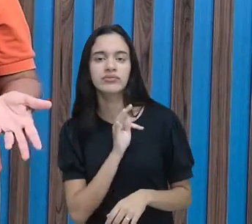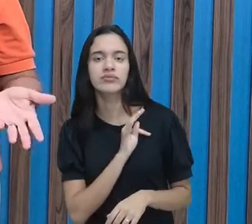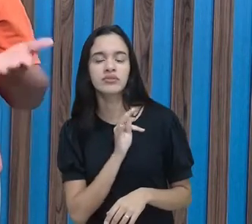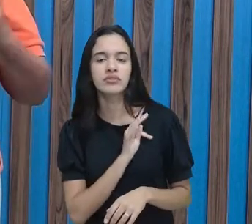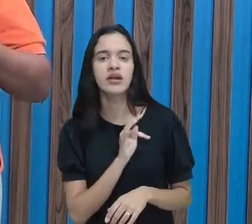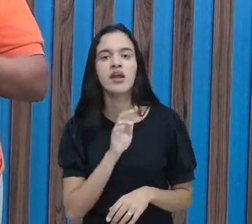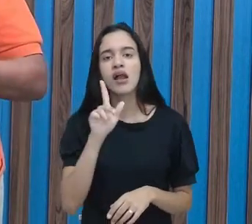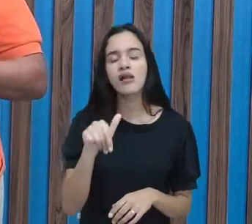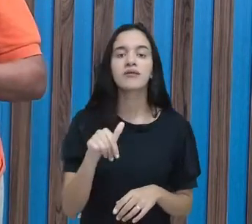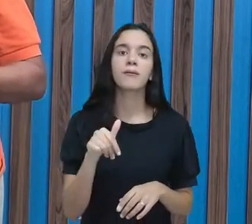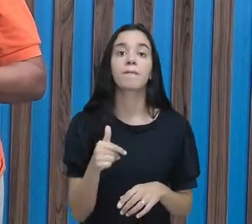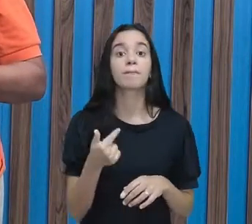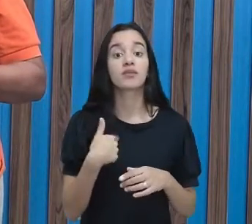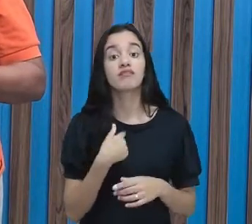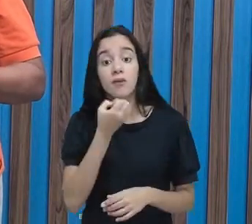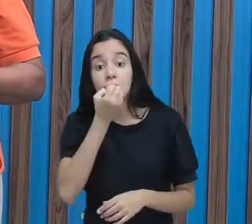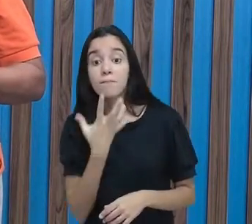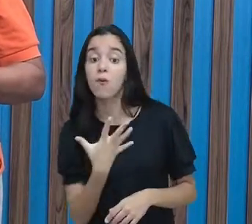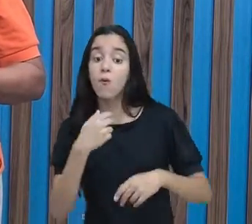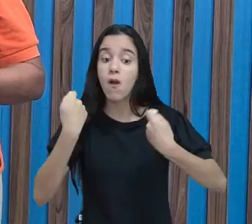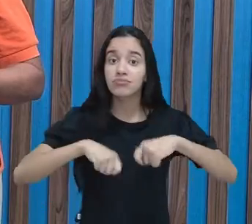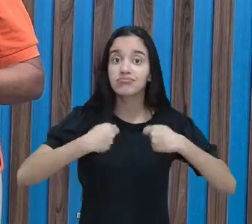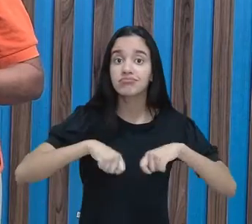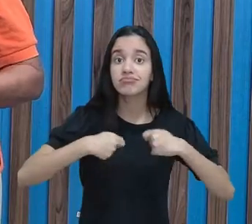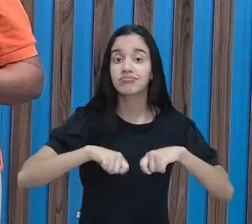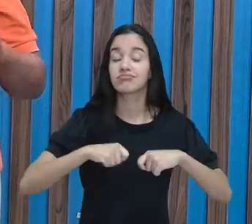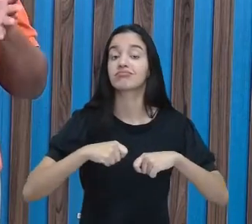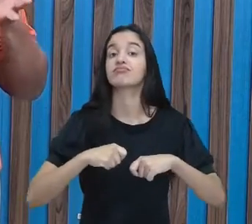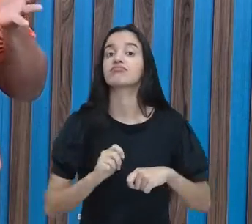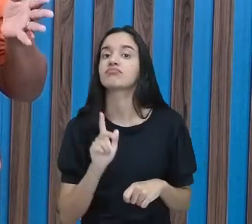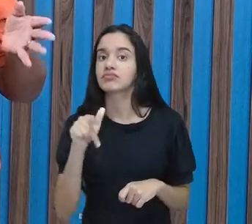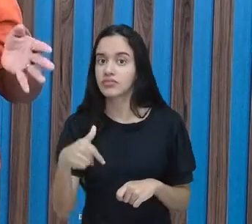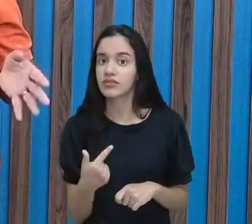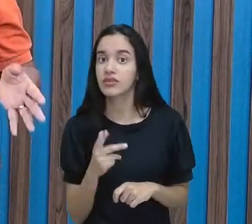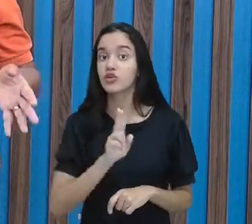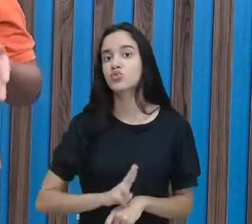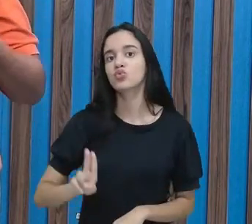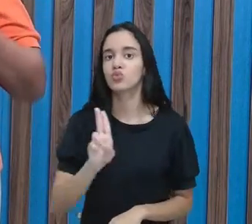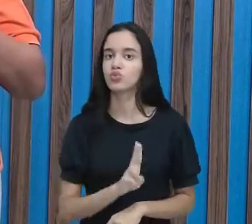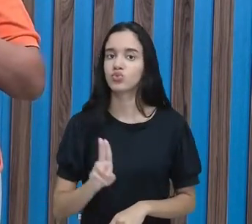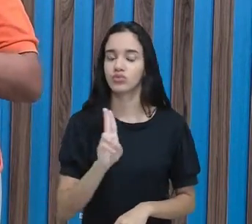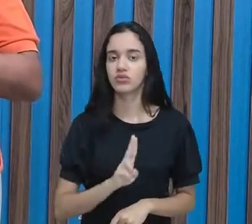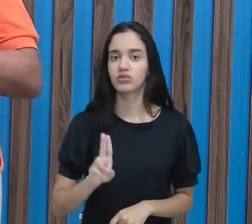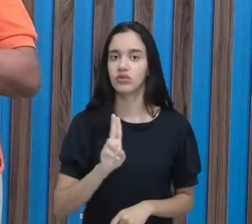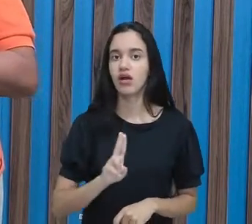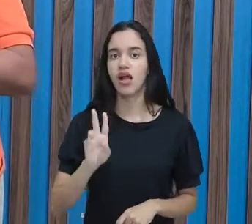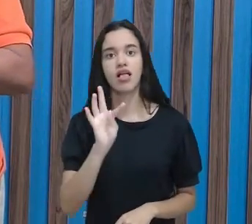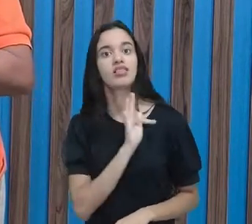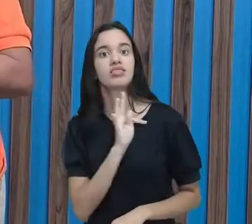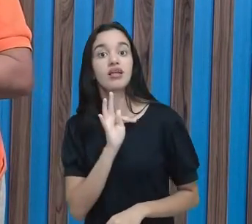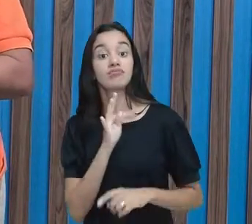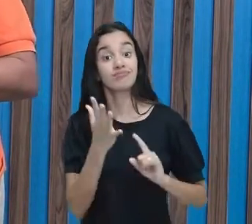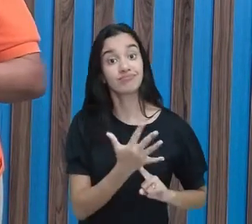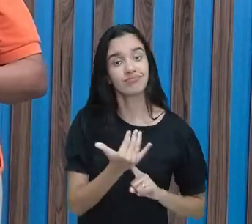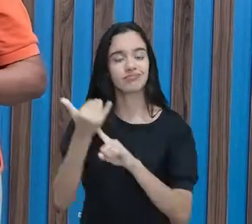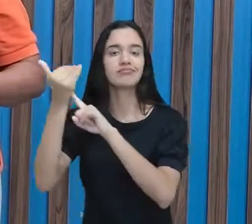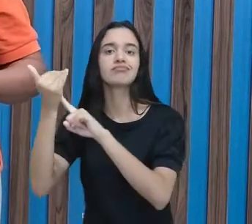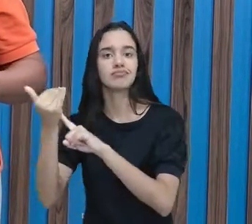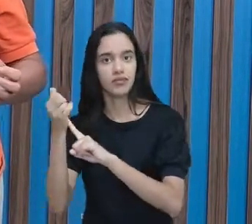coisa, que vai satisfazer uma necessidade, eu estou usando tecnologia.